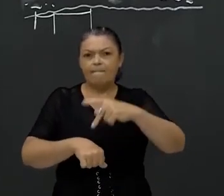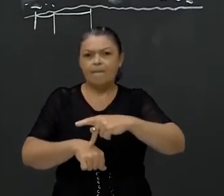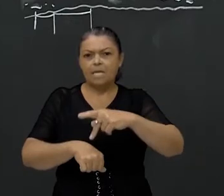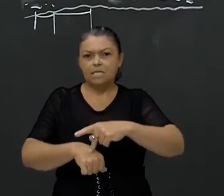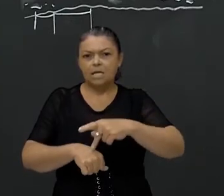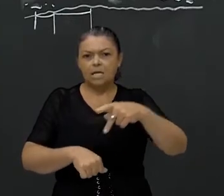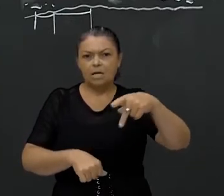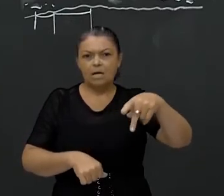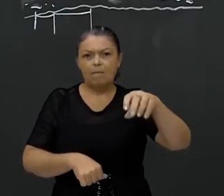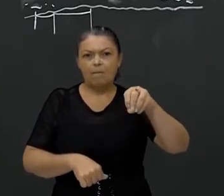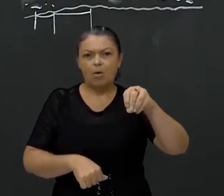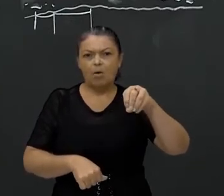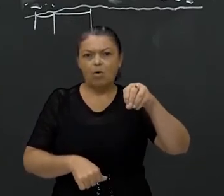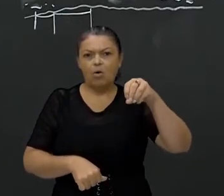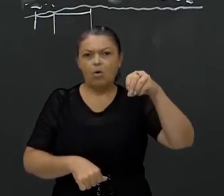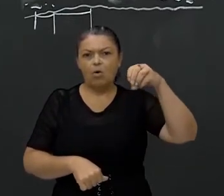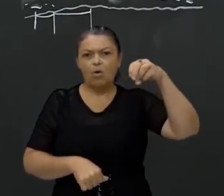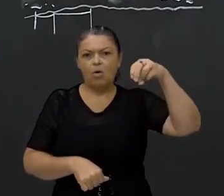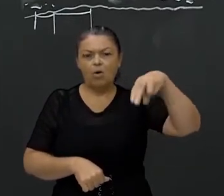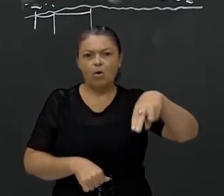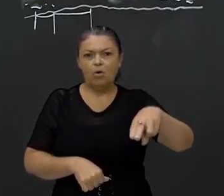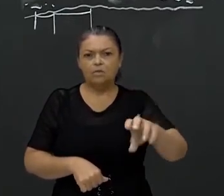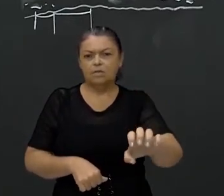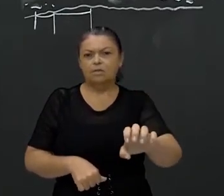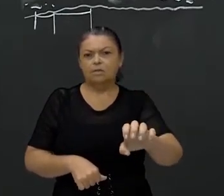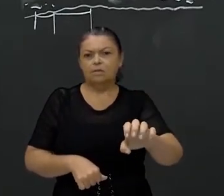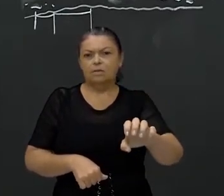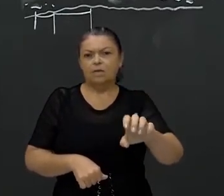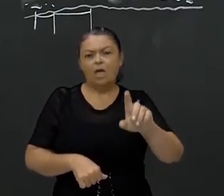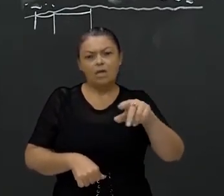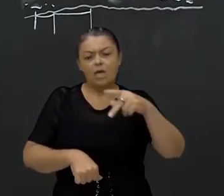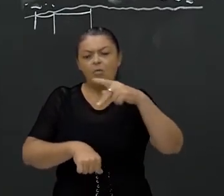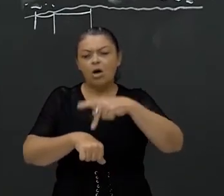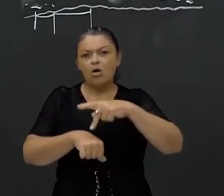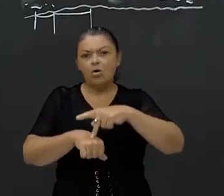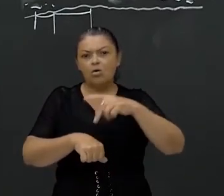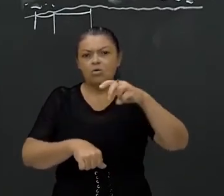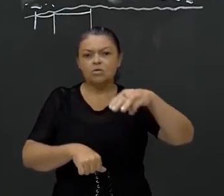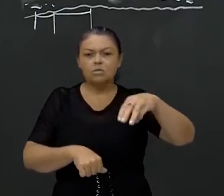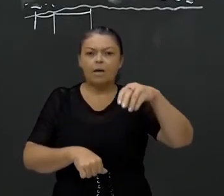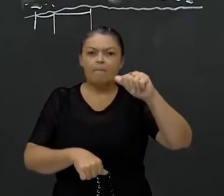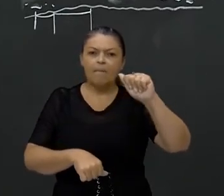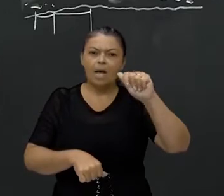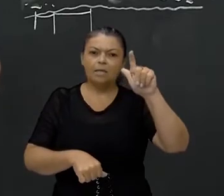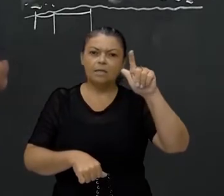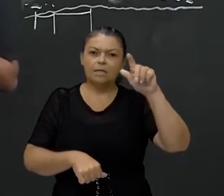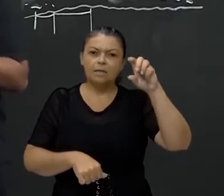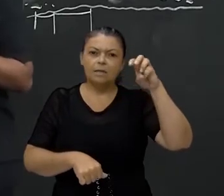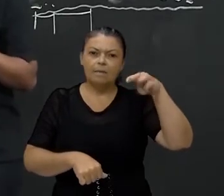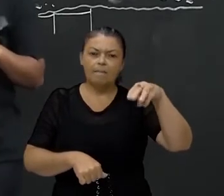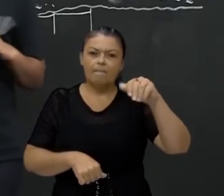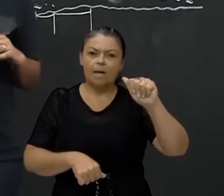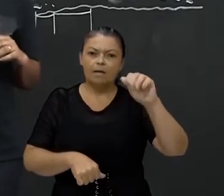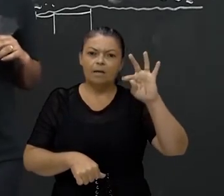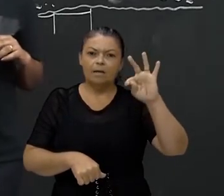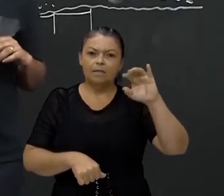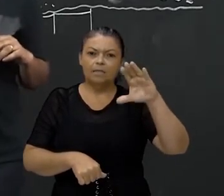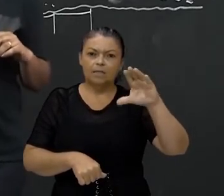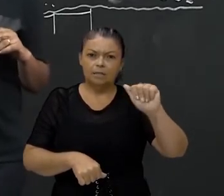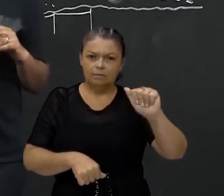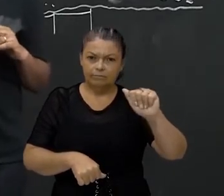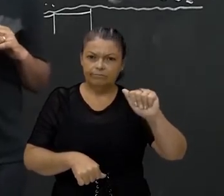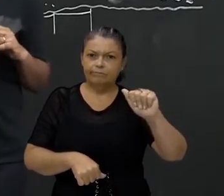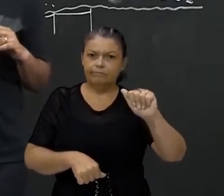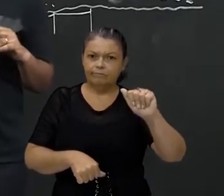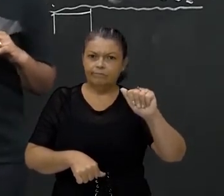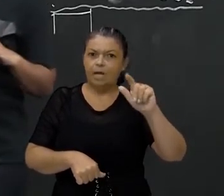agora você vai olhá-la com mais respeito. É uma rocha magmática. Mais respeito que a pedra pome. Essa, então, tipo vulcânica.